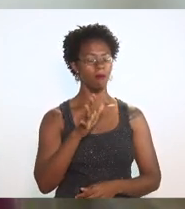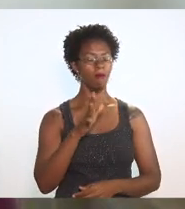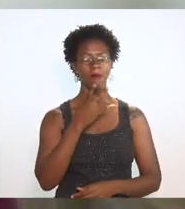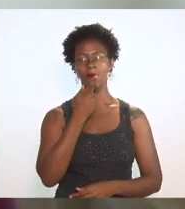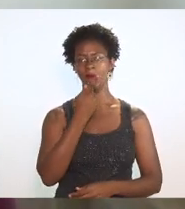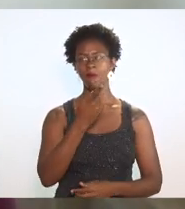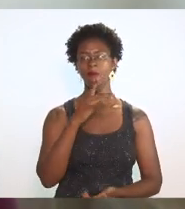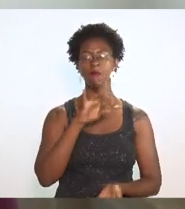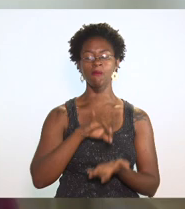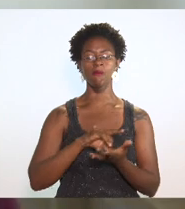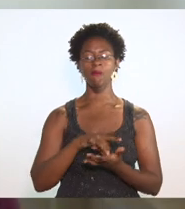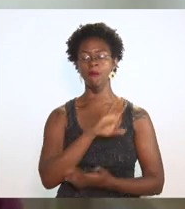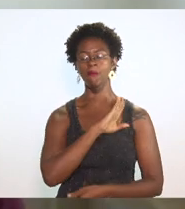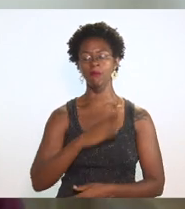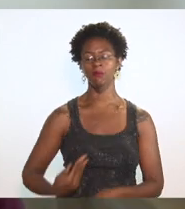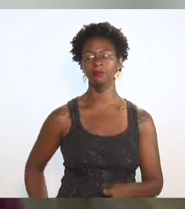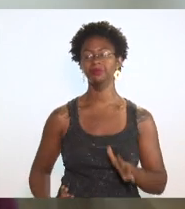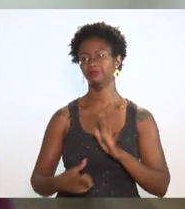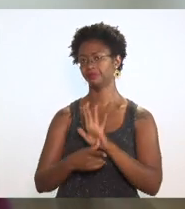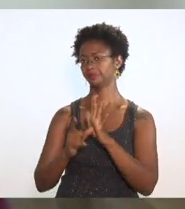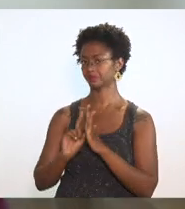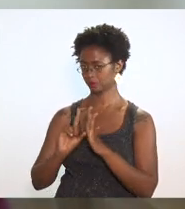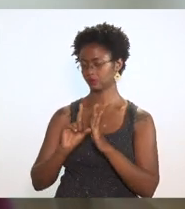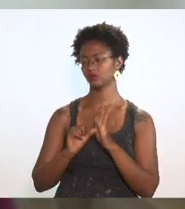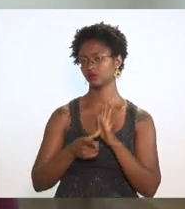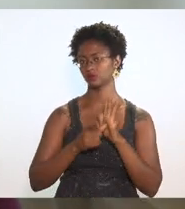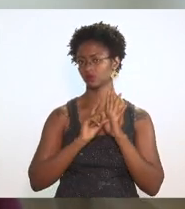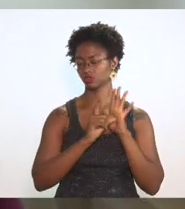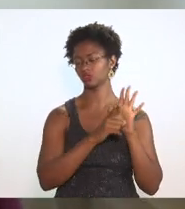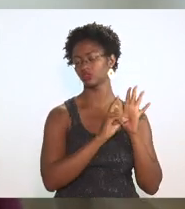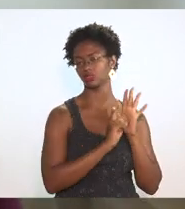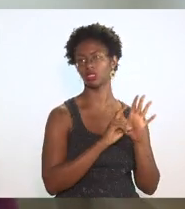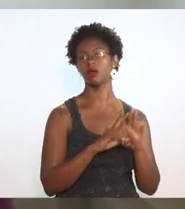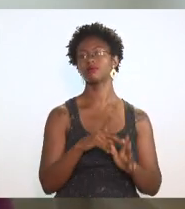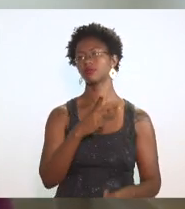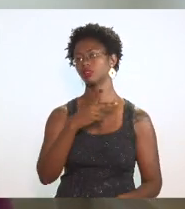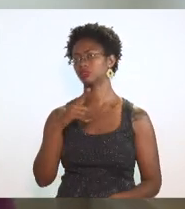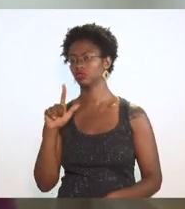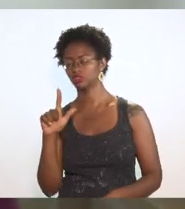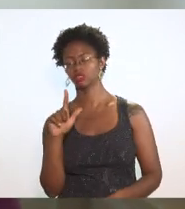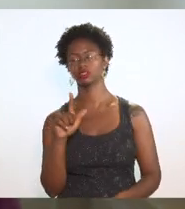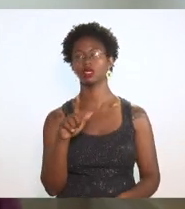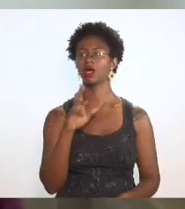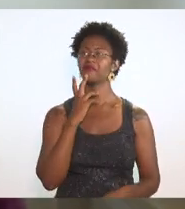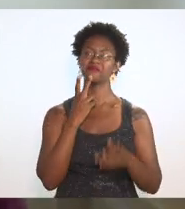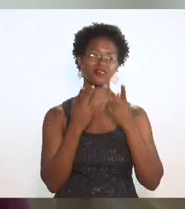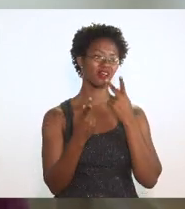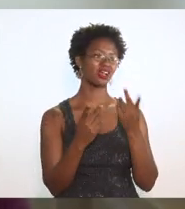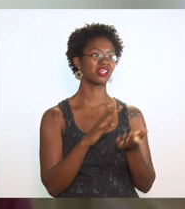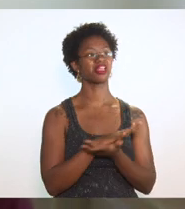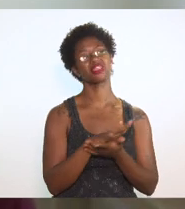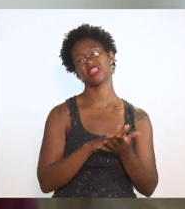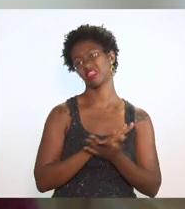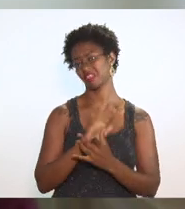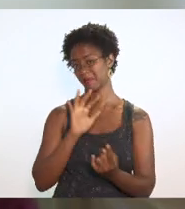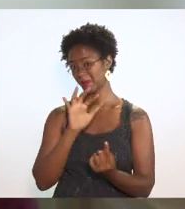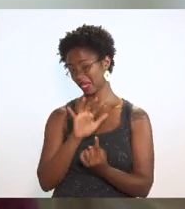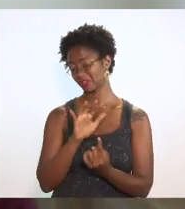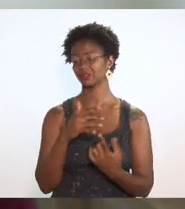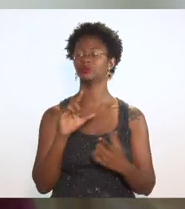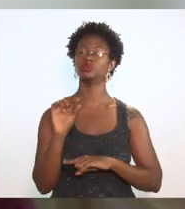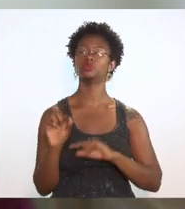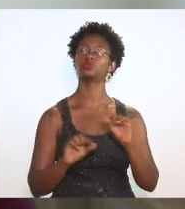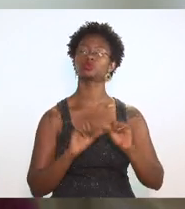os governos anteriores quando mandavam projetos de lei para dizer que não faziam impacto eles